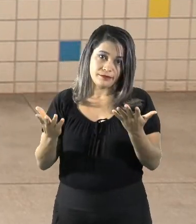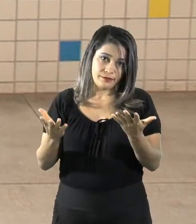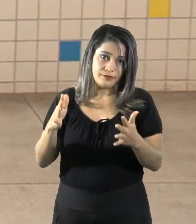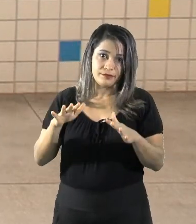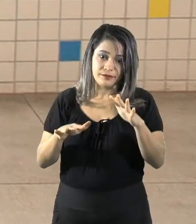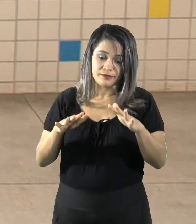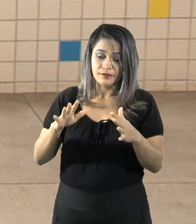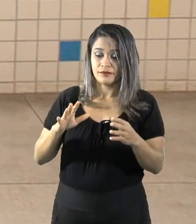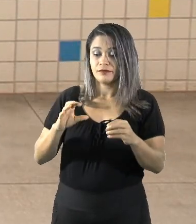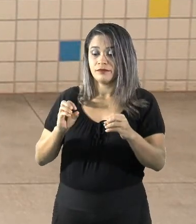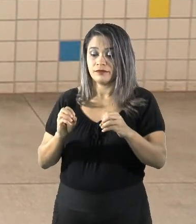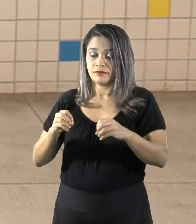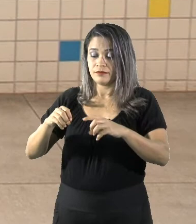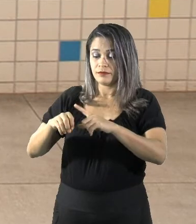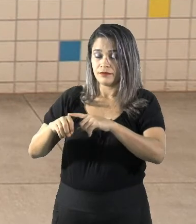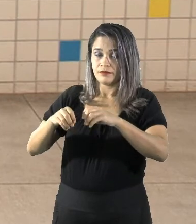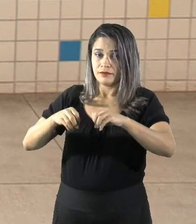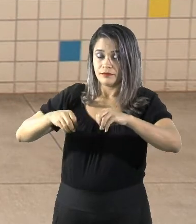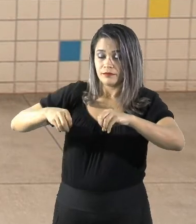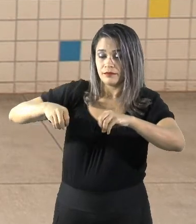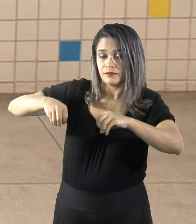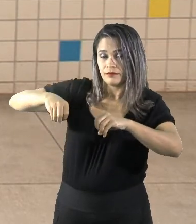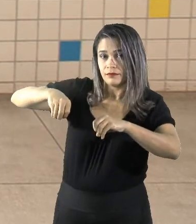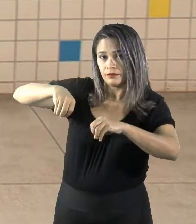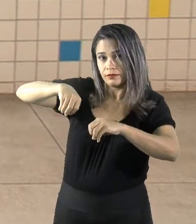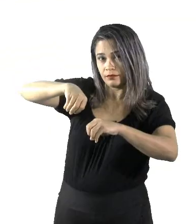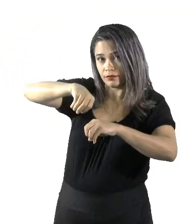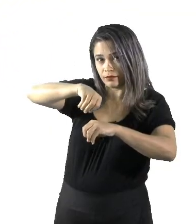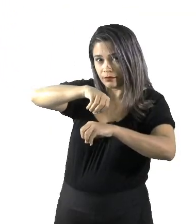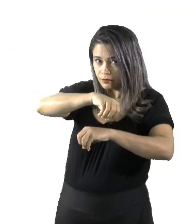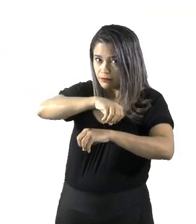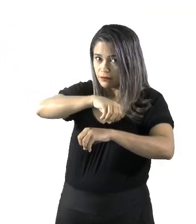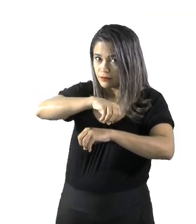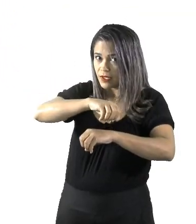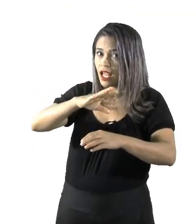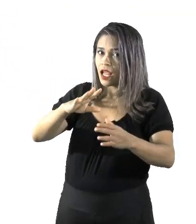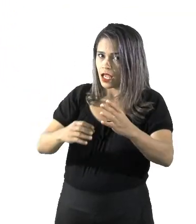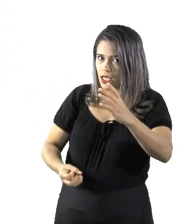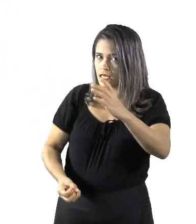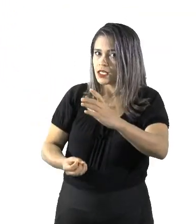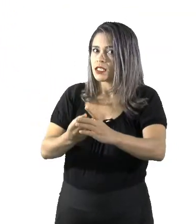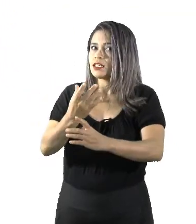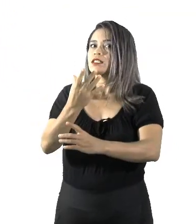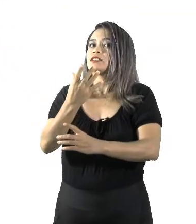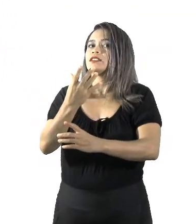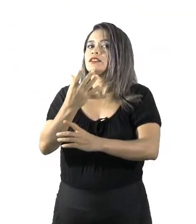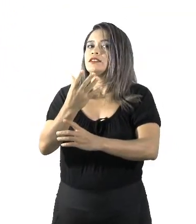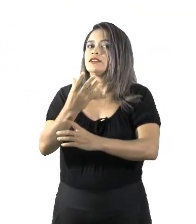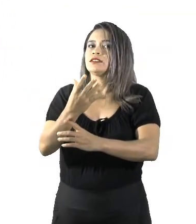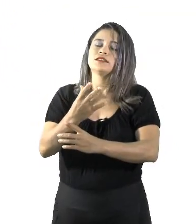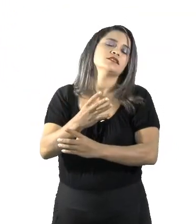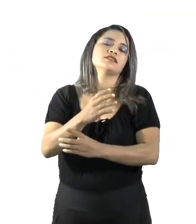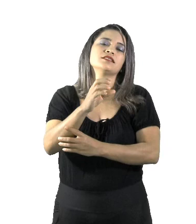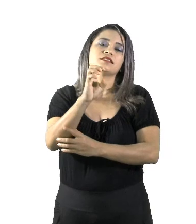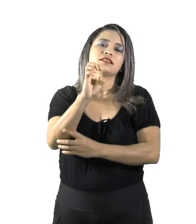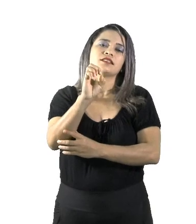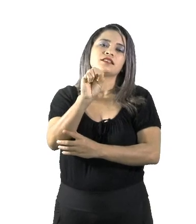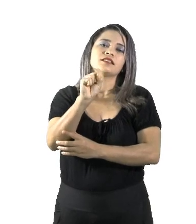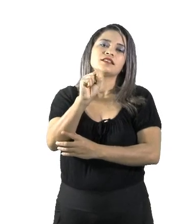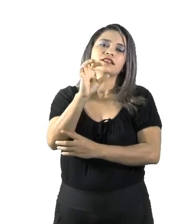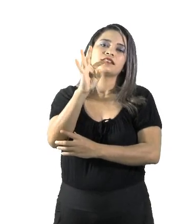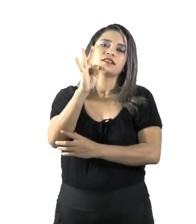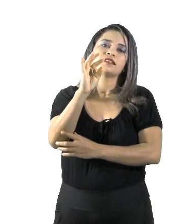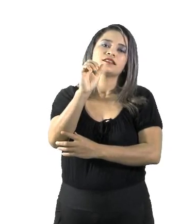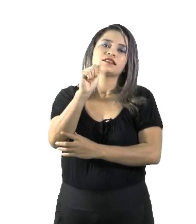vai girando em torno do Sol. Aí que cria-se as nossas estações do ano. Por quê?